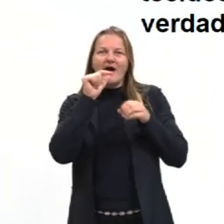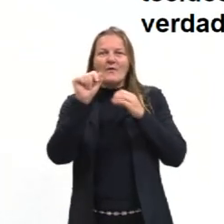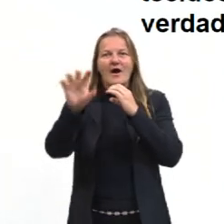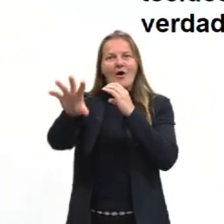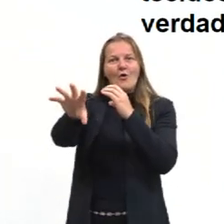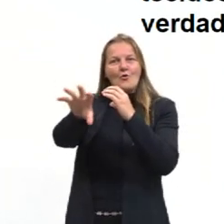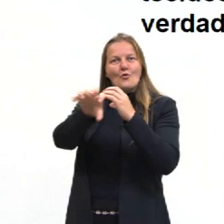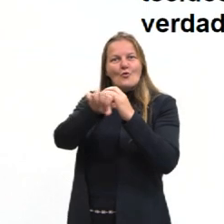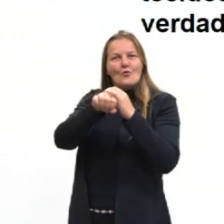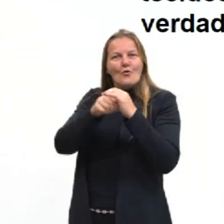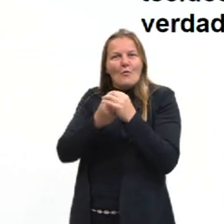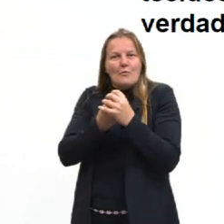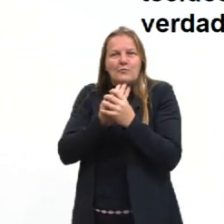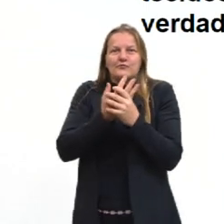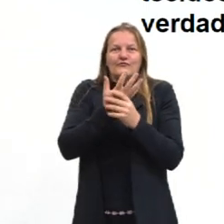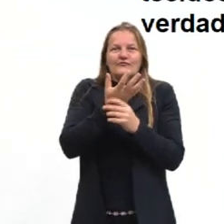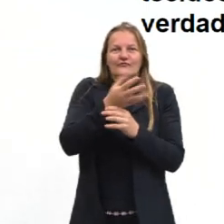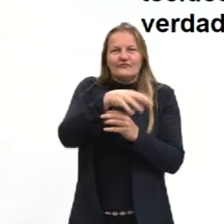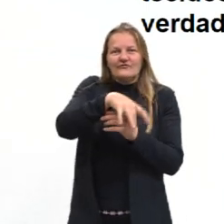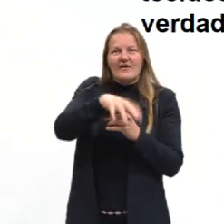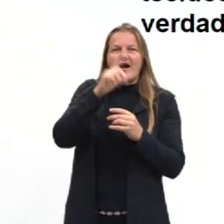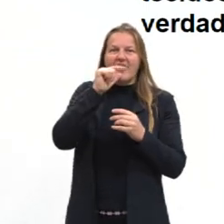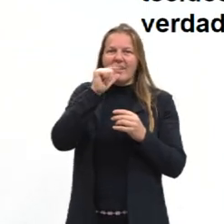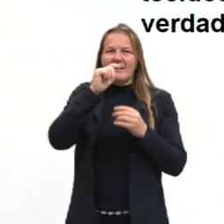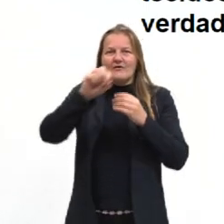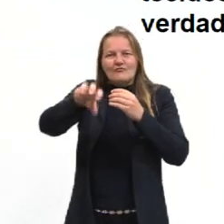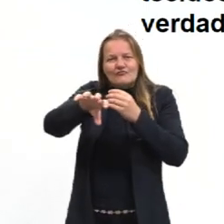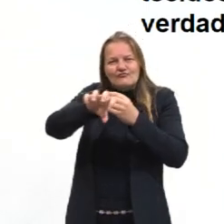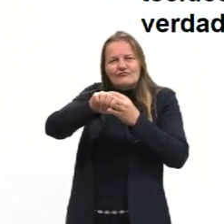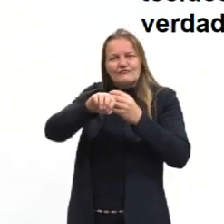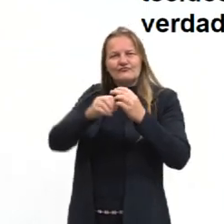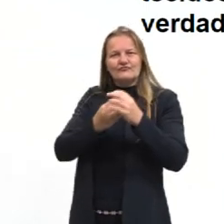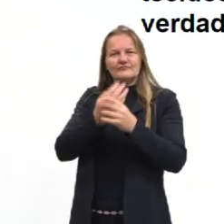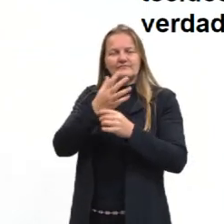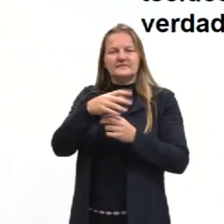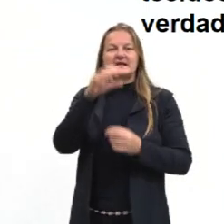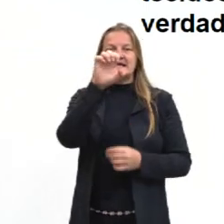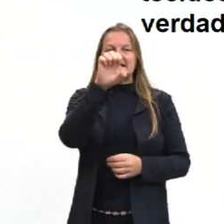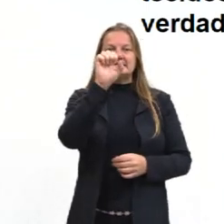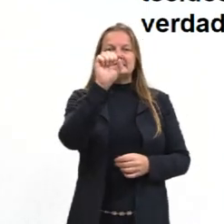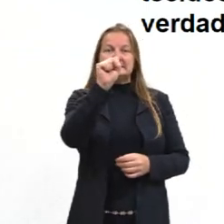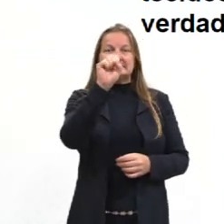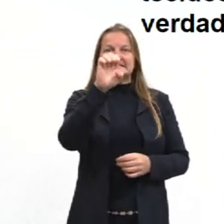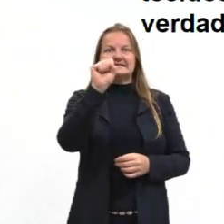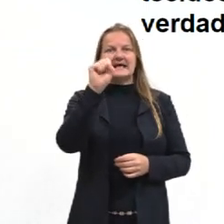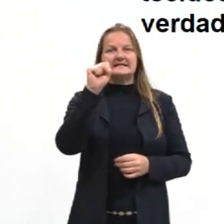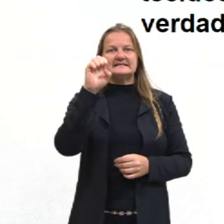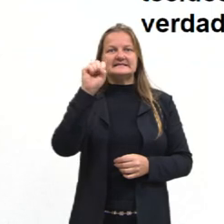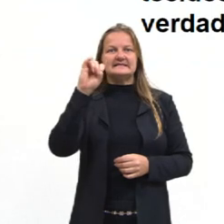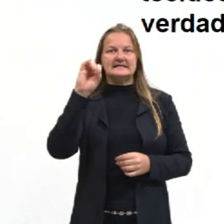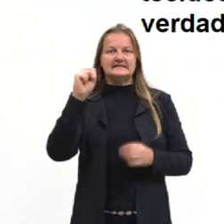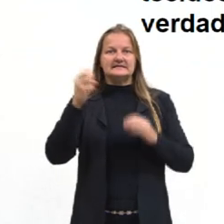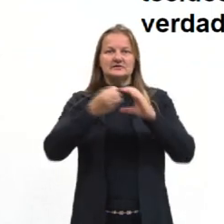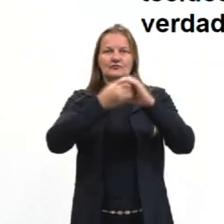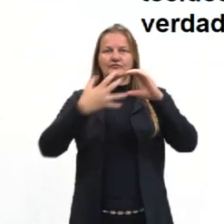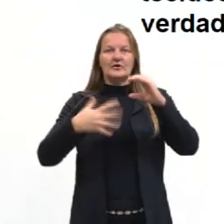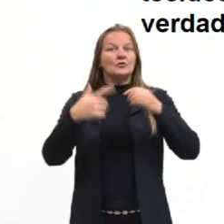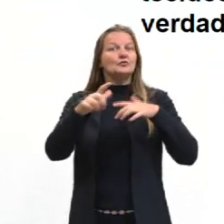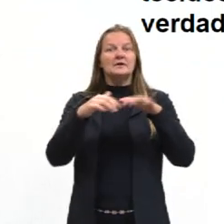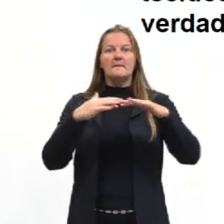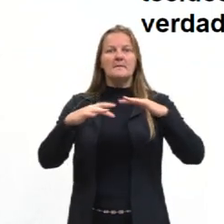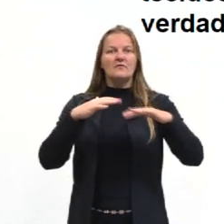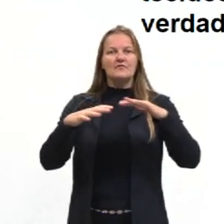e saia do indivíduo. Eles são animais césseis, são animais que ficam fixos no